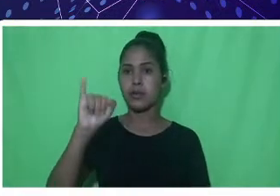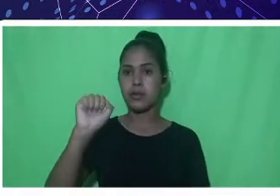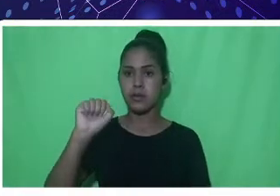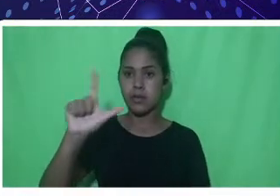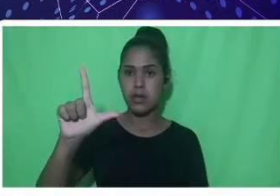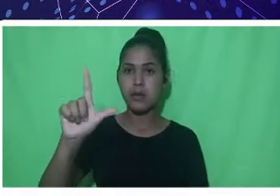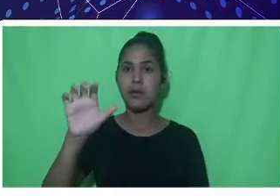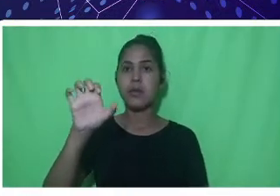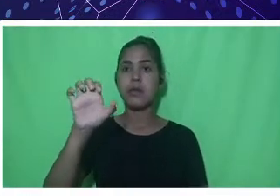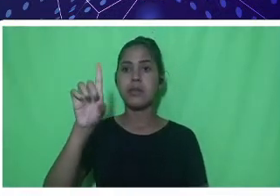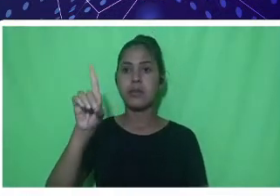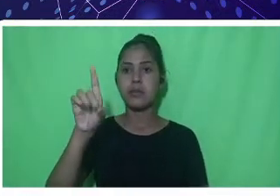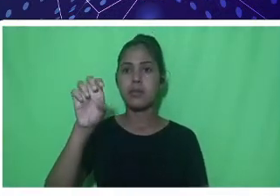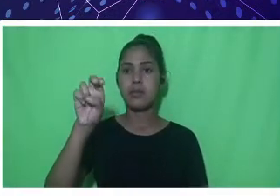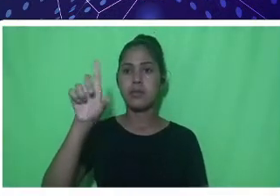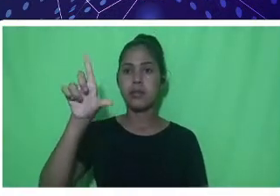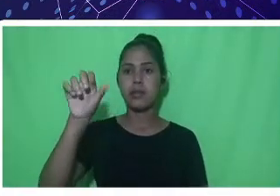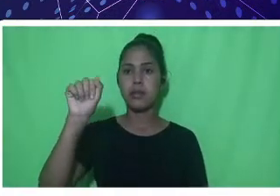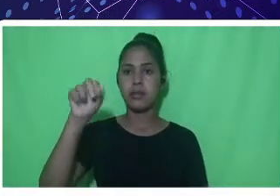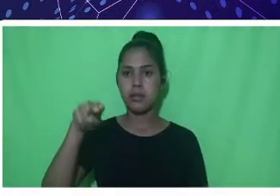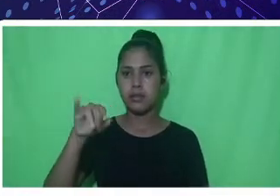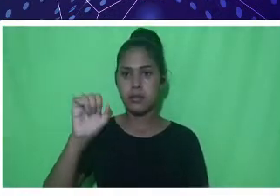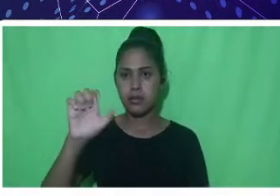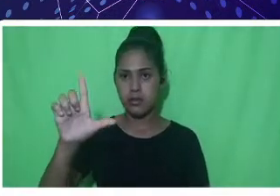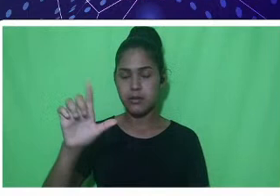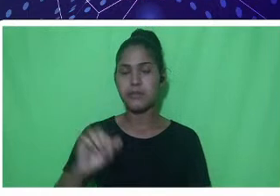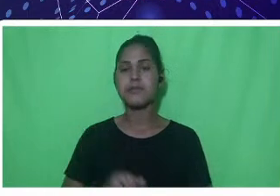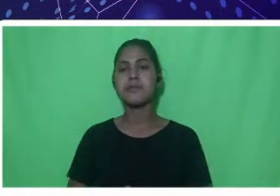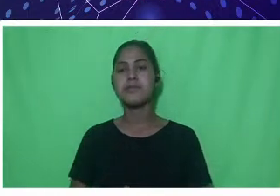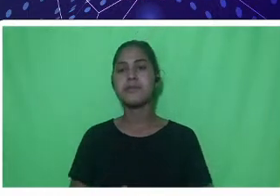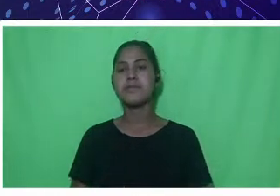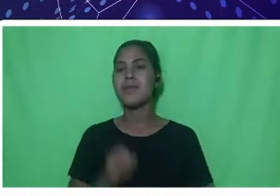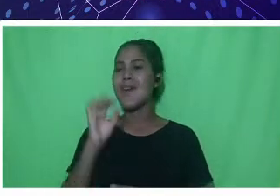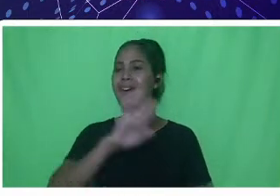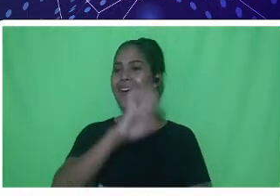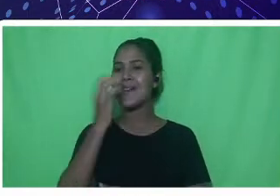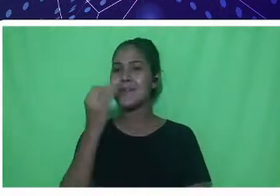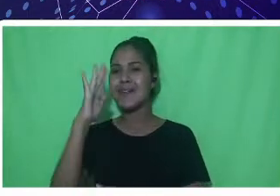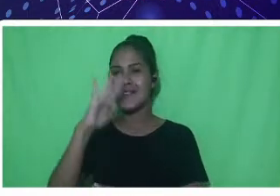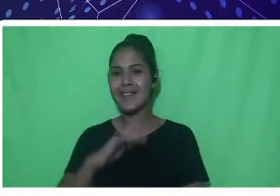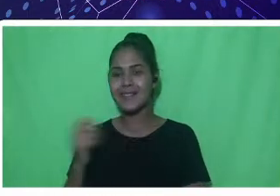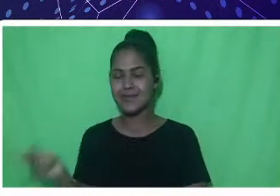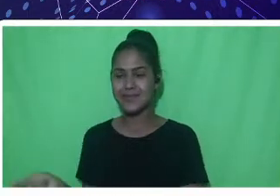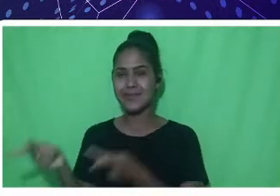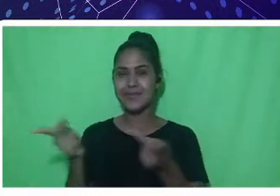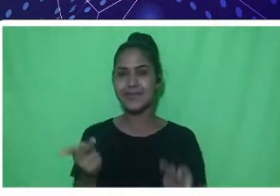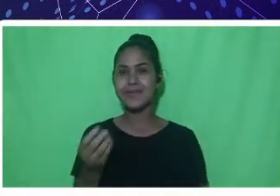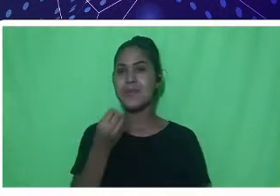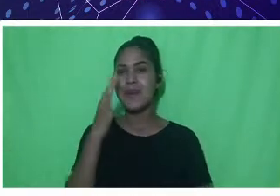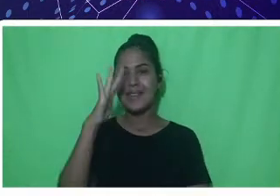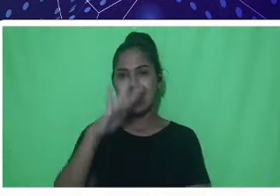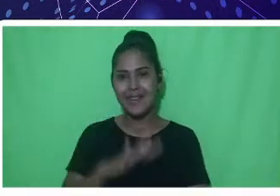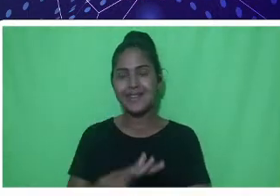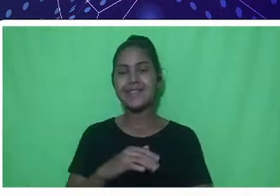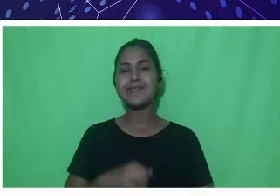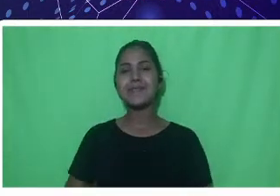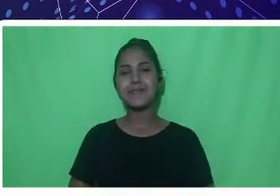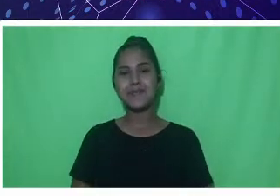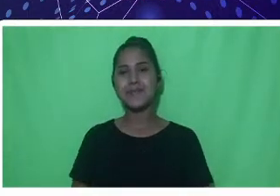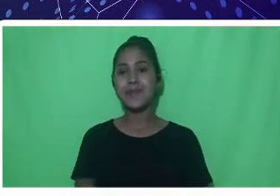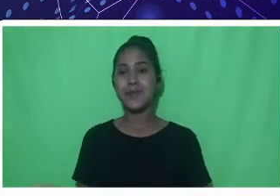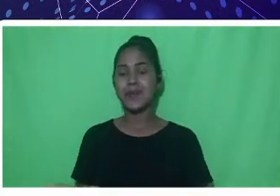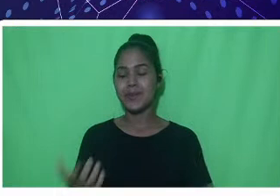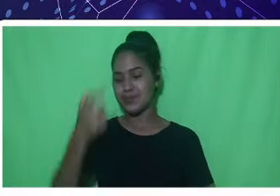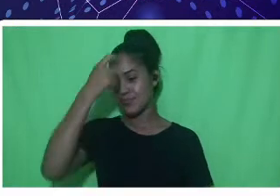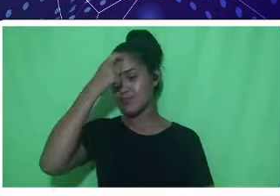Obrigado, Luciana. Olá, boa tarde. Eu sou o professor Daniel Delany, Delany, hoje aqui representando a Proreitoria de